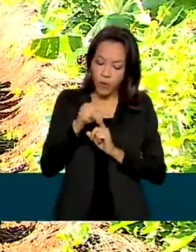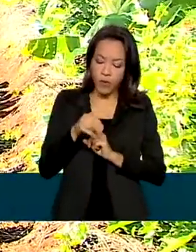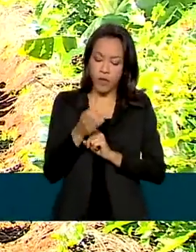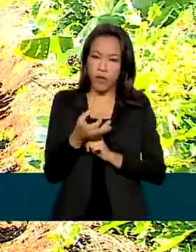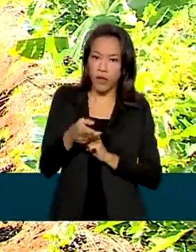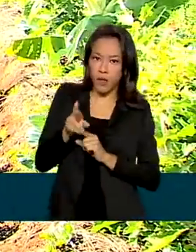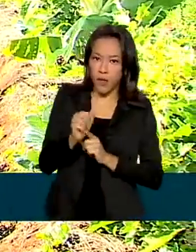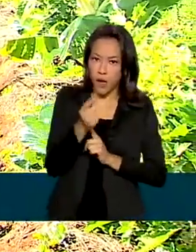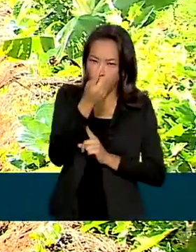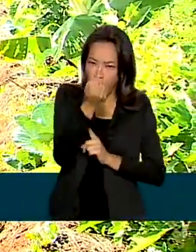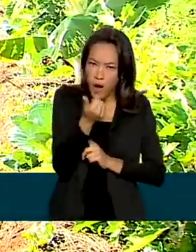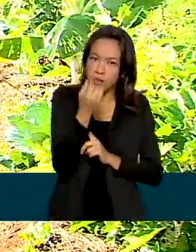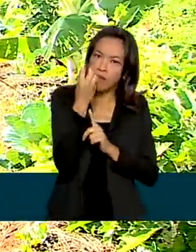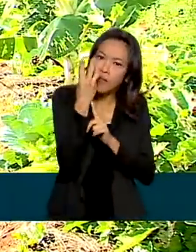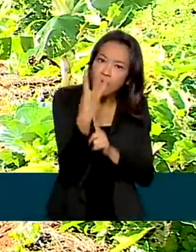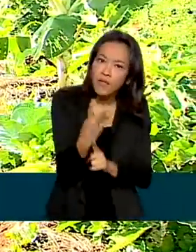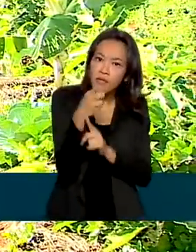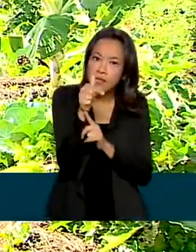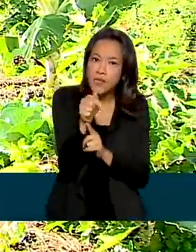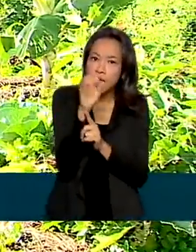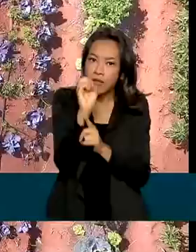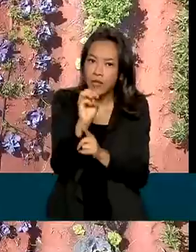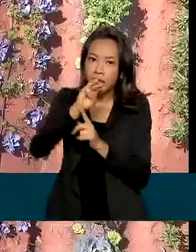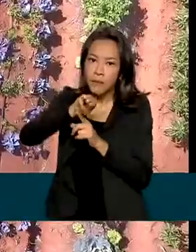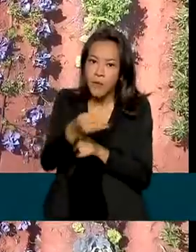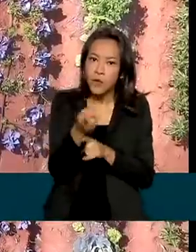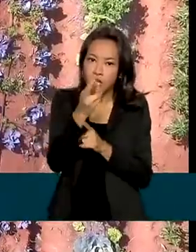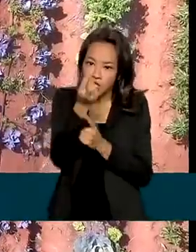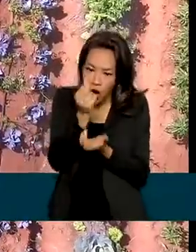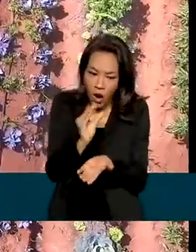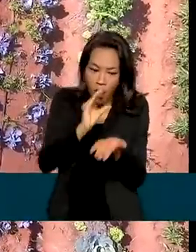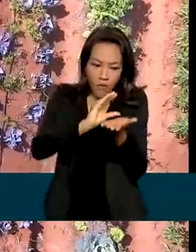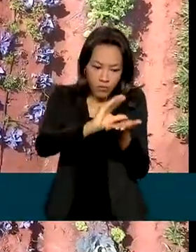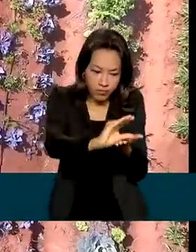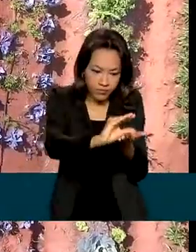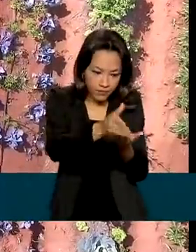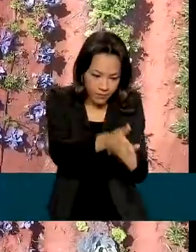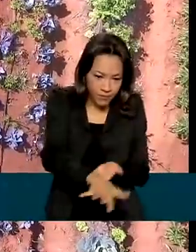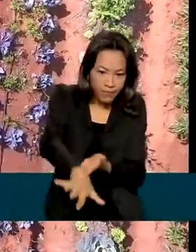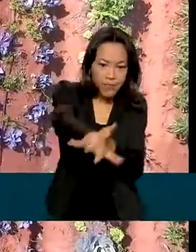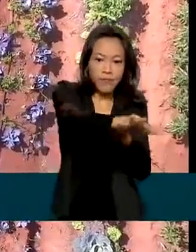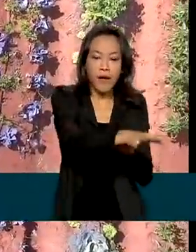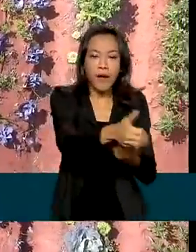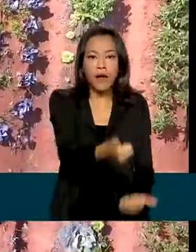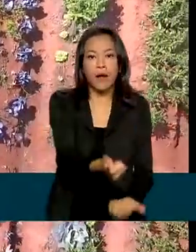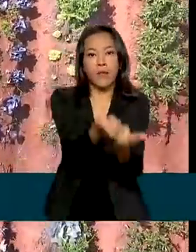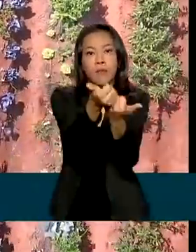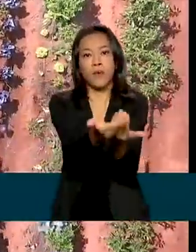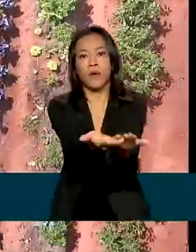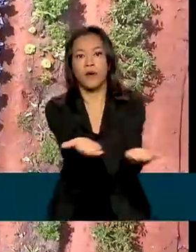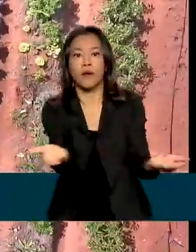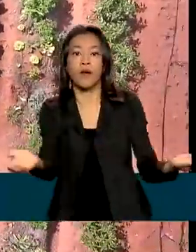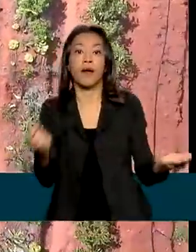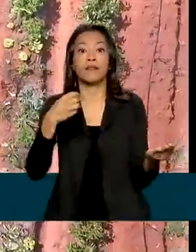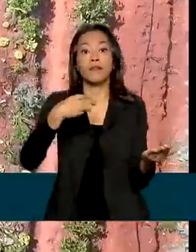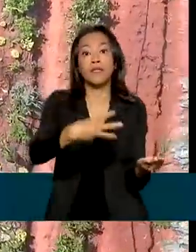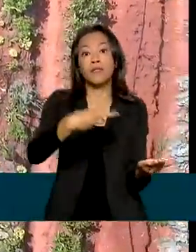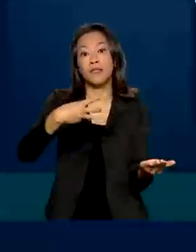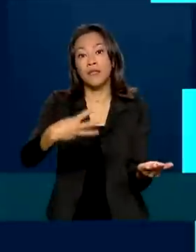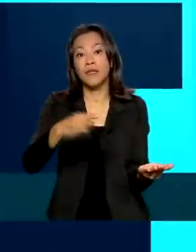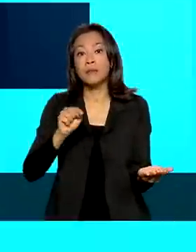370 milhões de reais para financiar cerca de 33 mil